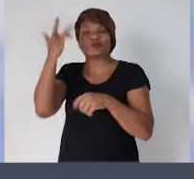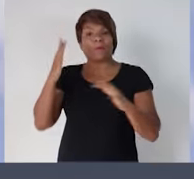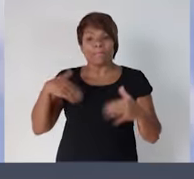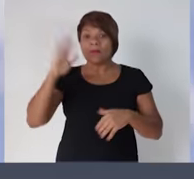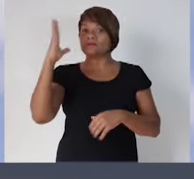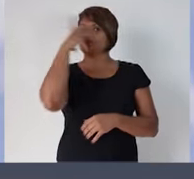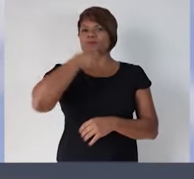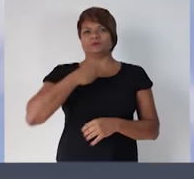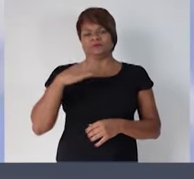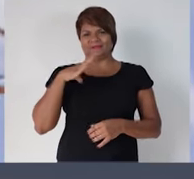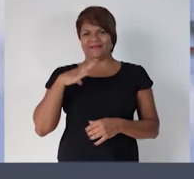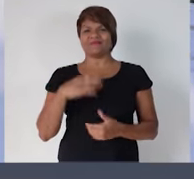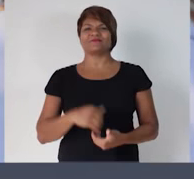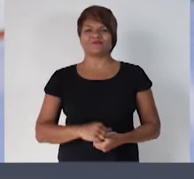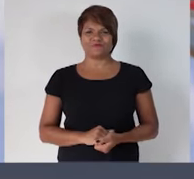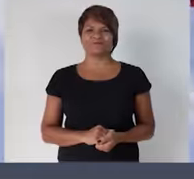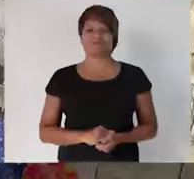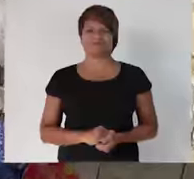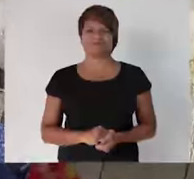bonita.